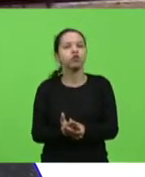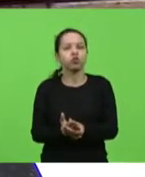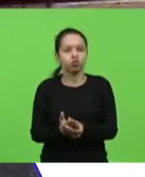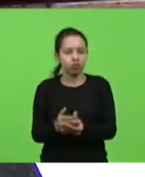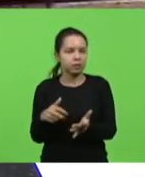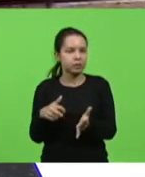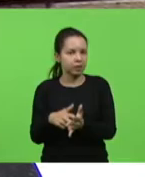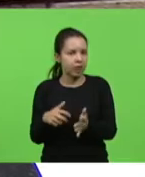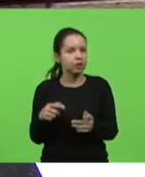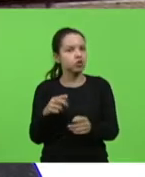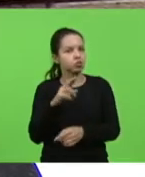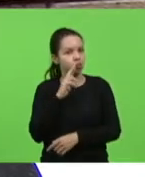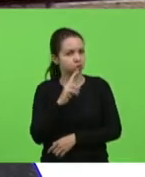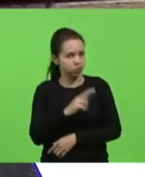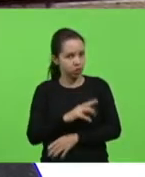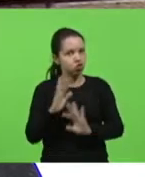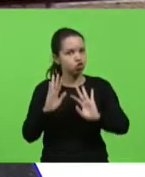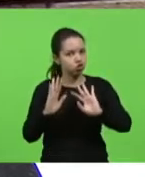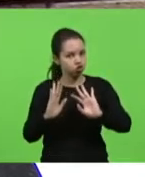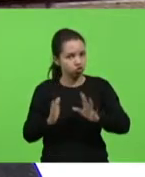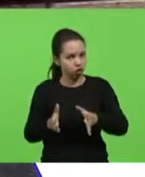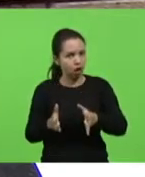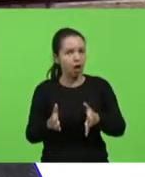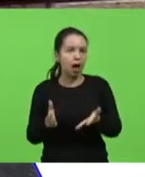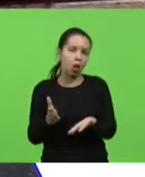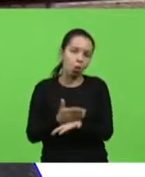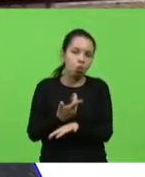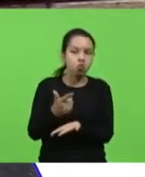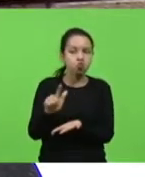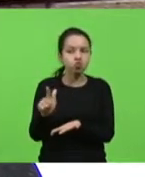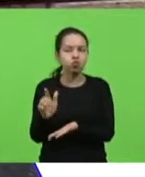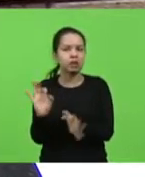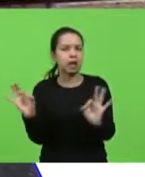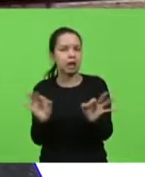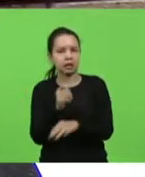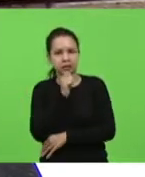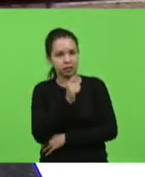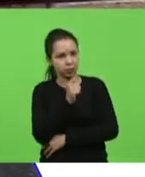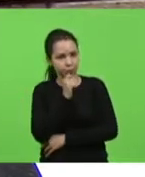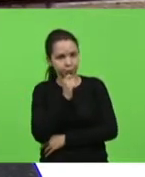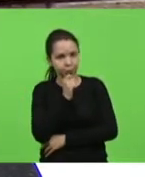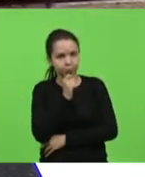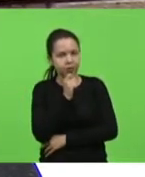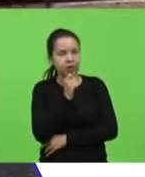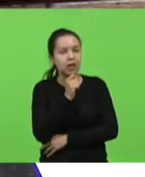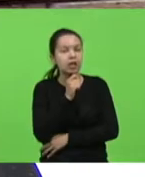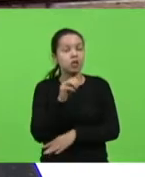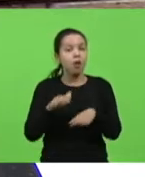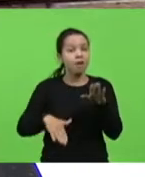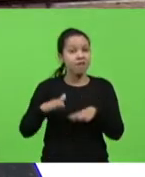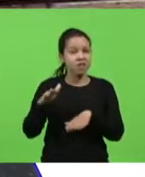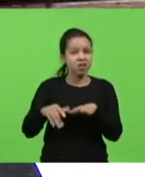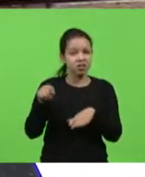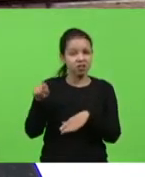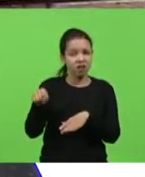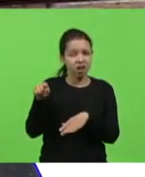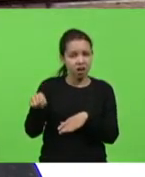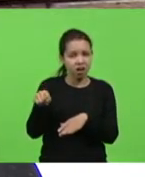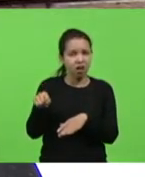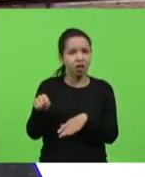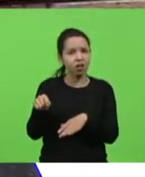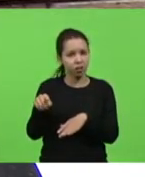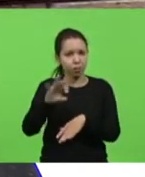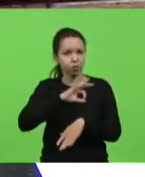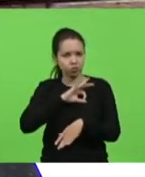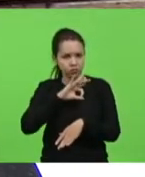responderam por isso, e outros não. E, muitas vezes, aquele agente que não respondeu